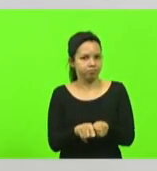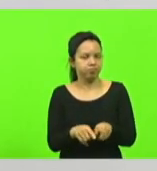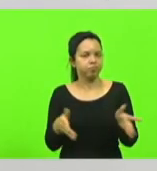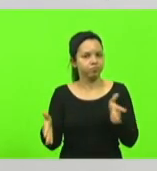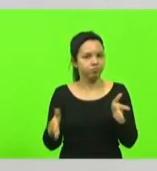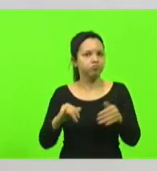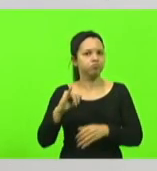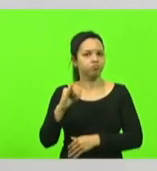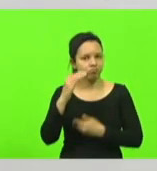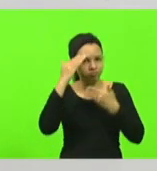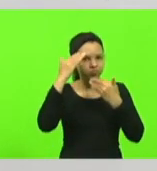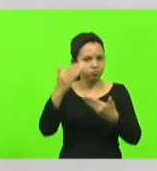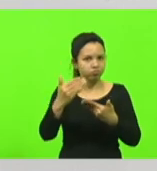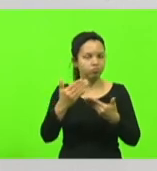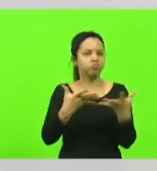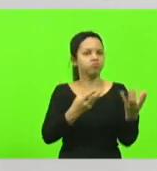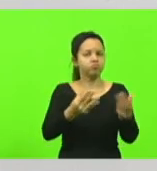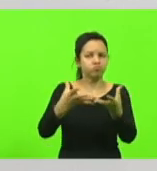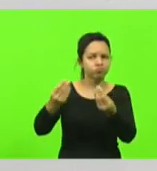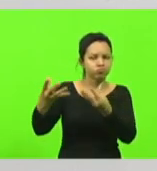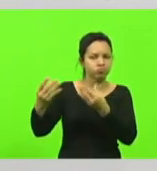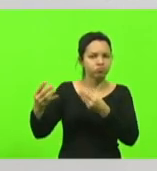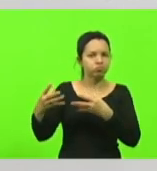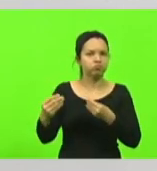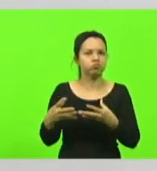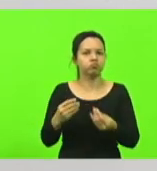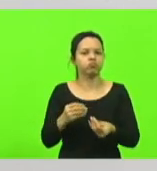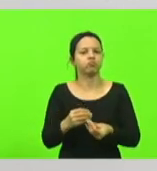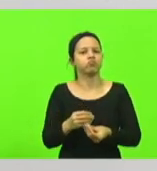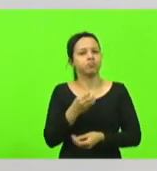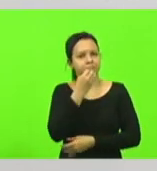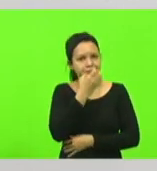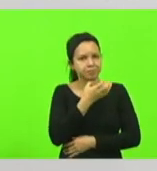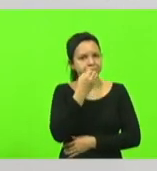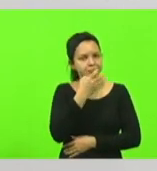agradecer as centenas de milhares isso é coisa boa